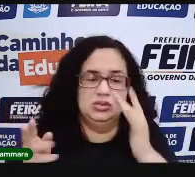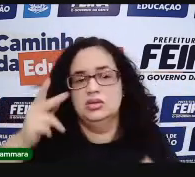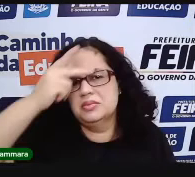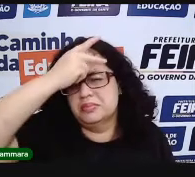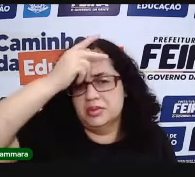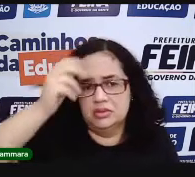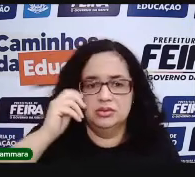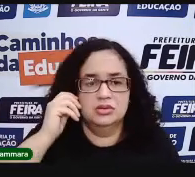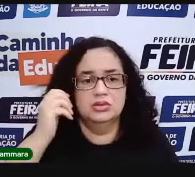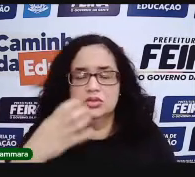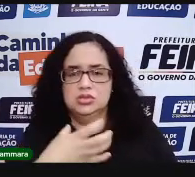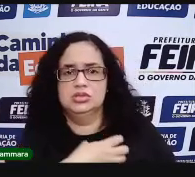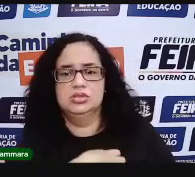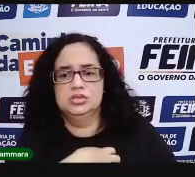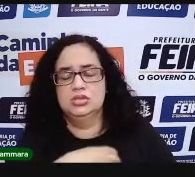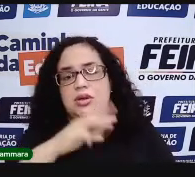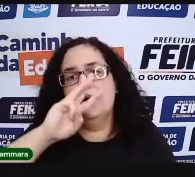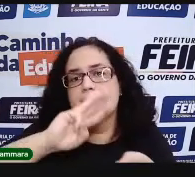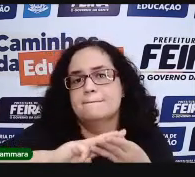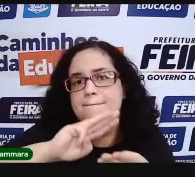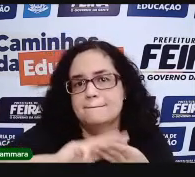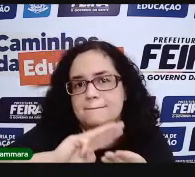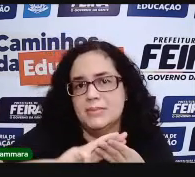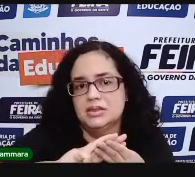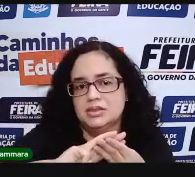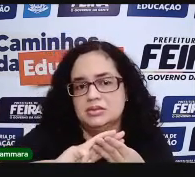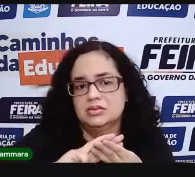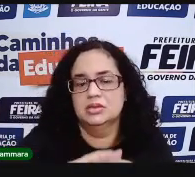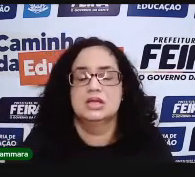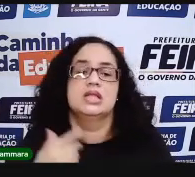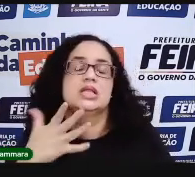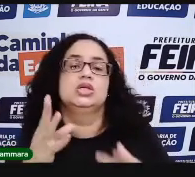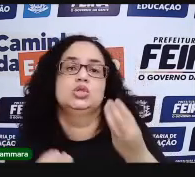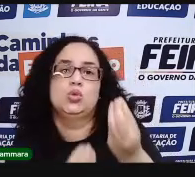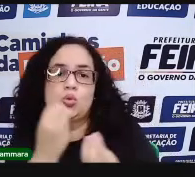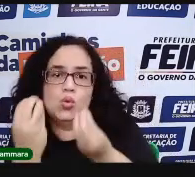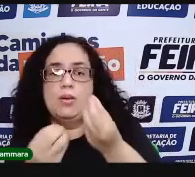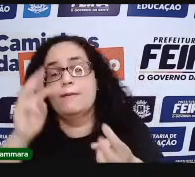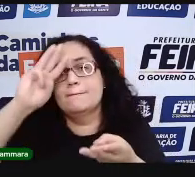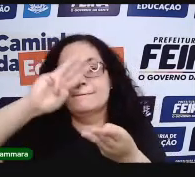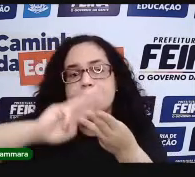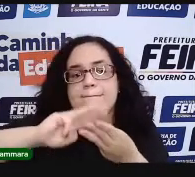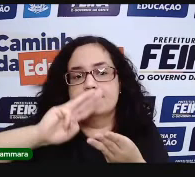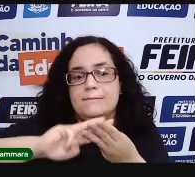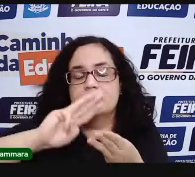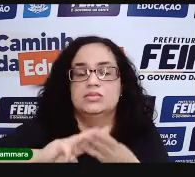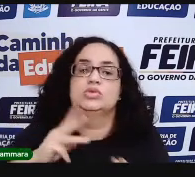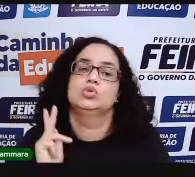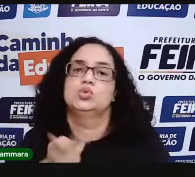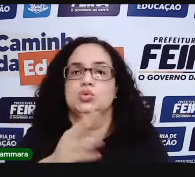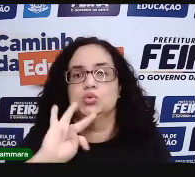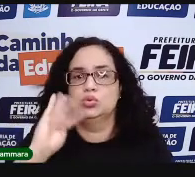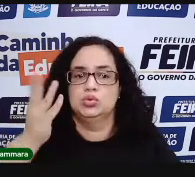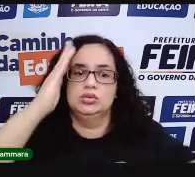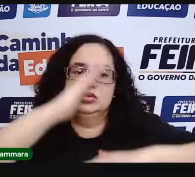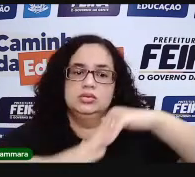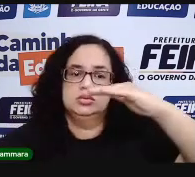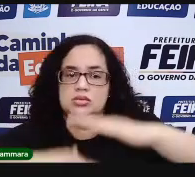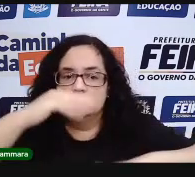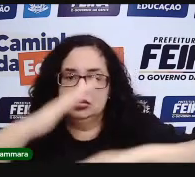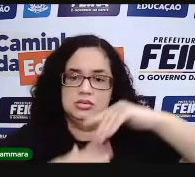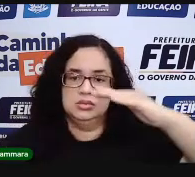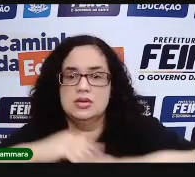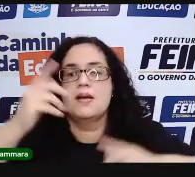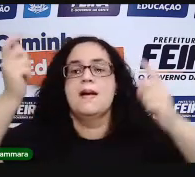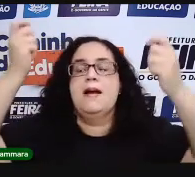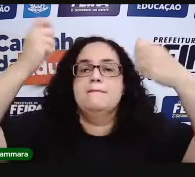uma pessoa dizer que não vê sentido na matemática. Não tem como. A matemática está em praticamente todas as profissões.